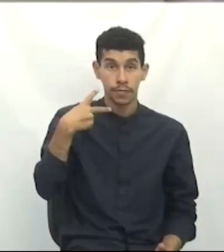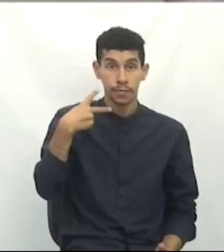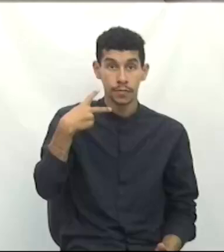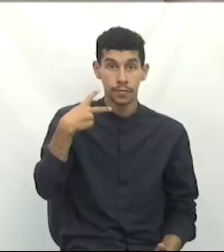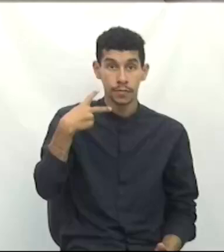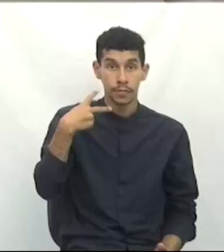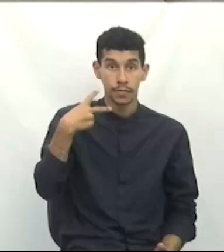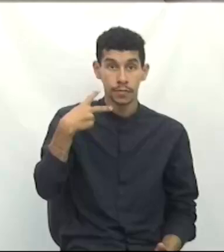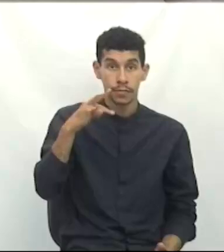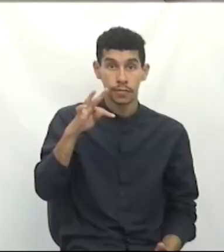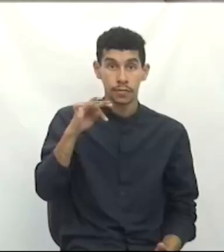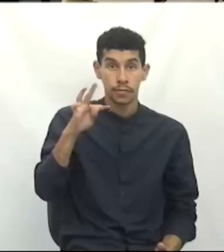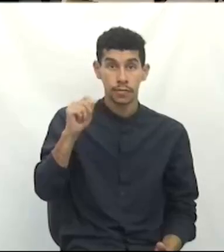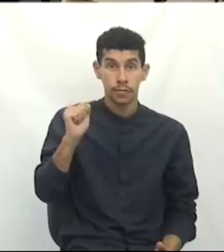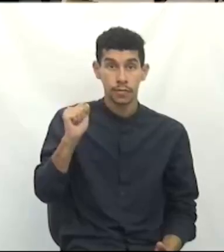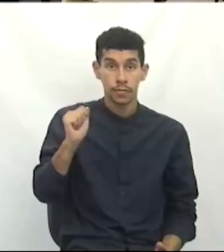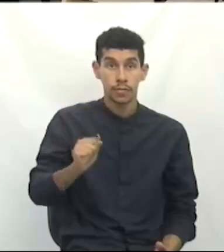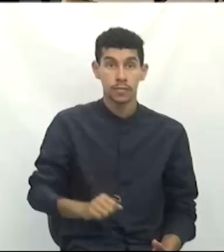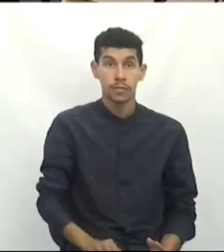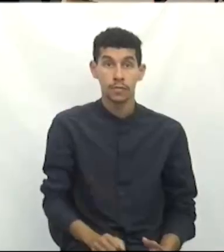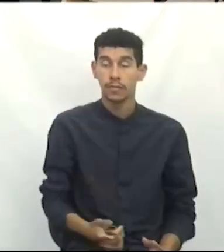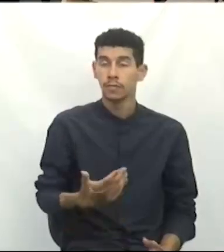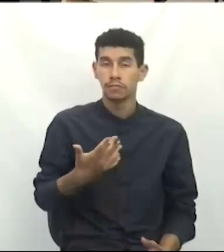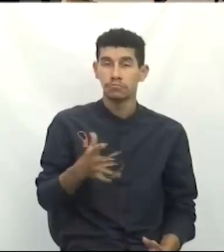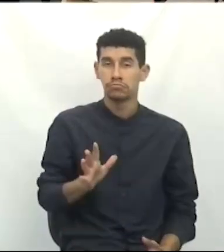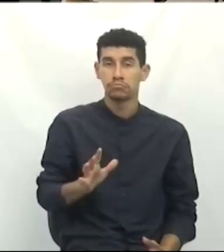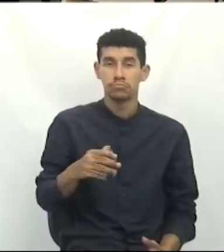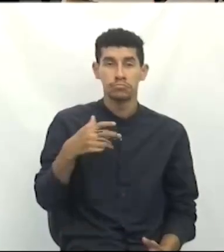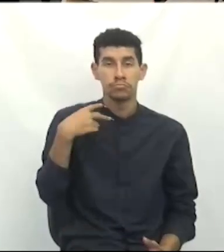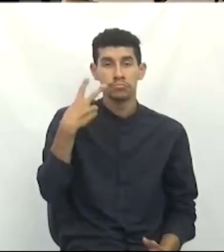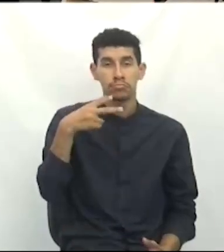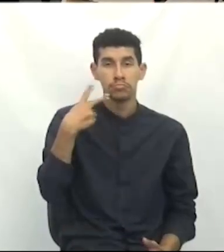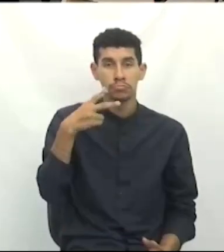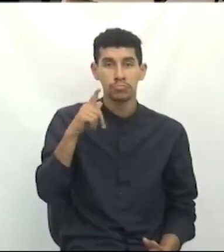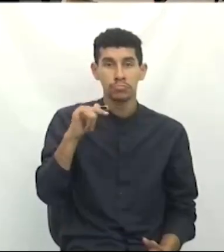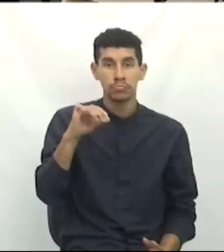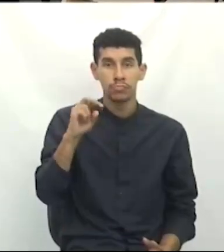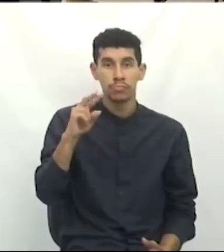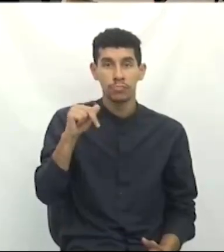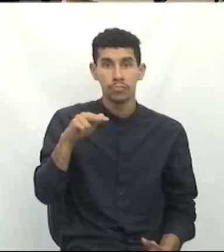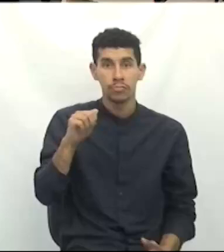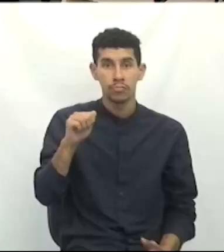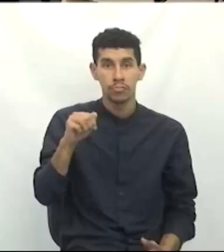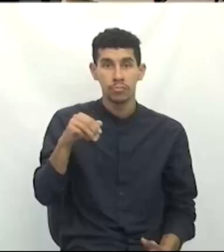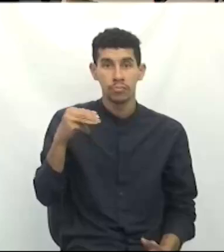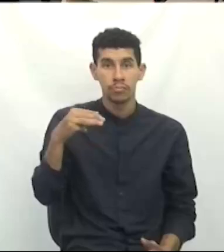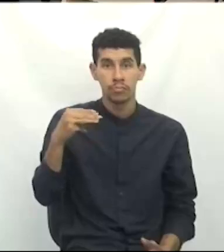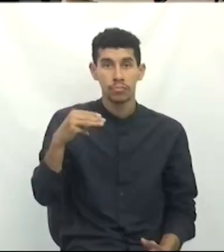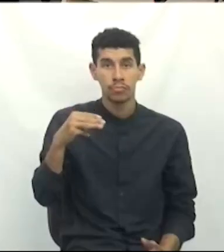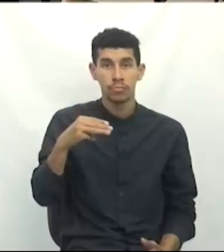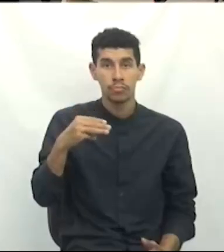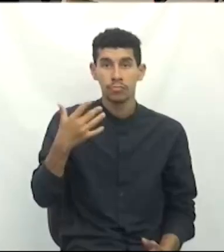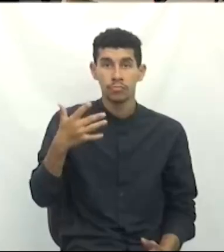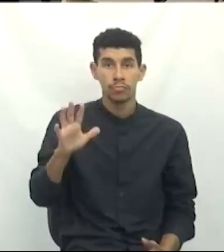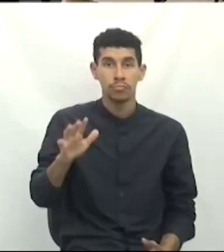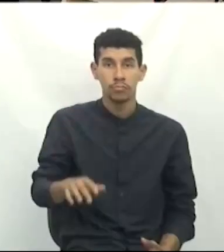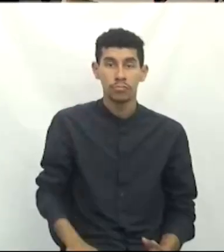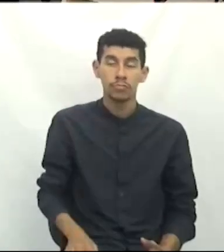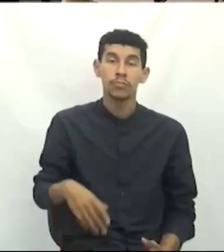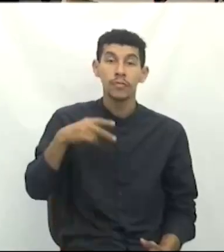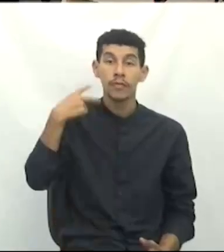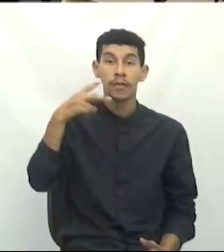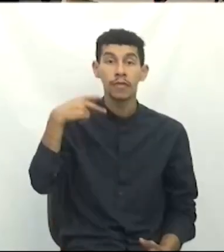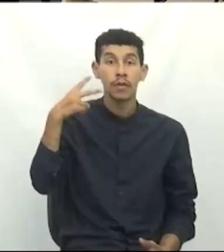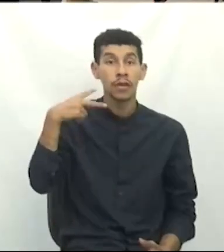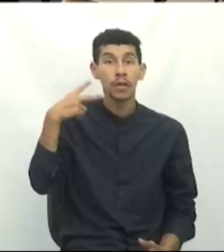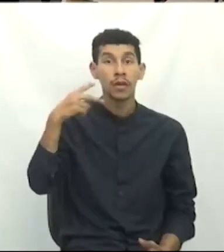Tita Beloli, declina. Com a palavra, vereadora Giovana Vitor Mondardo, PCdoB, declina. Com a palavra,